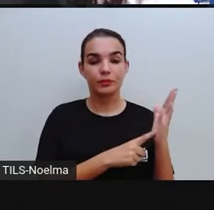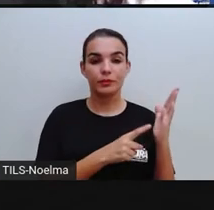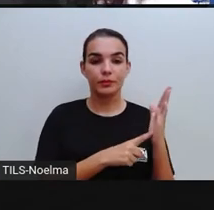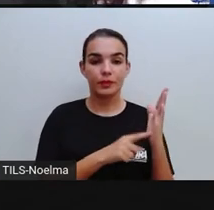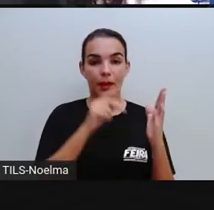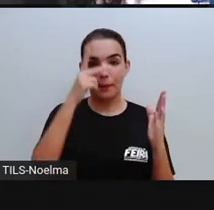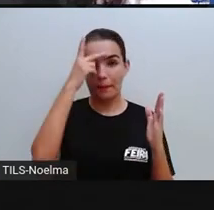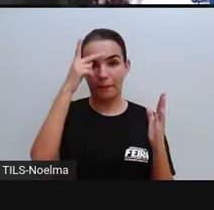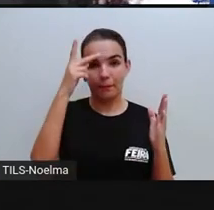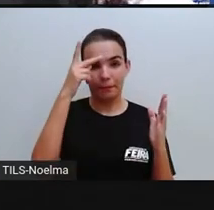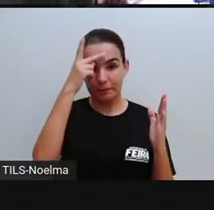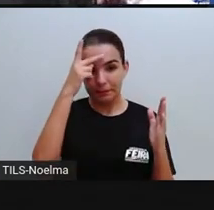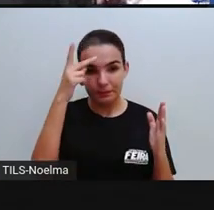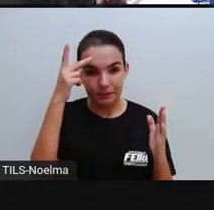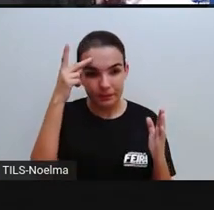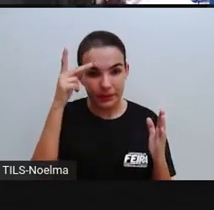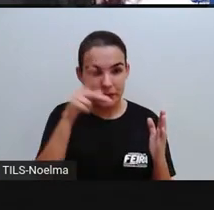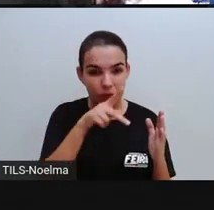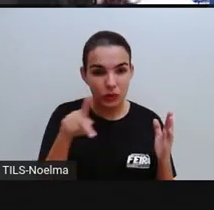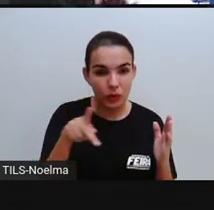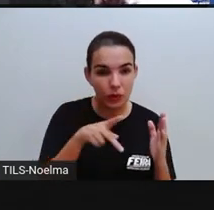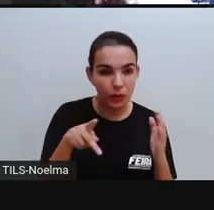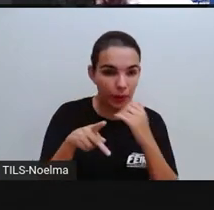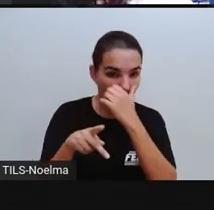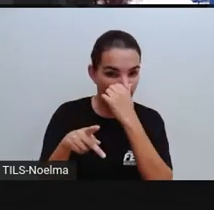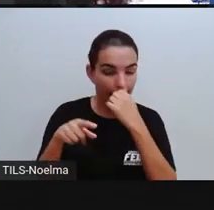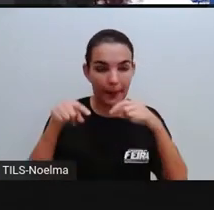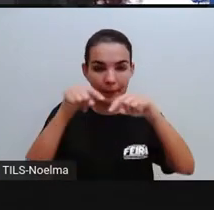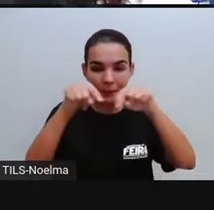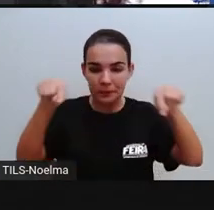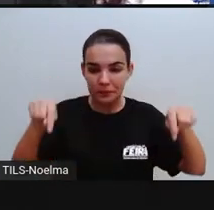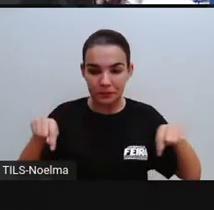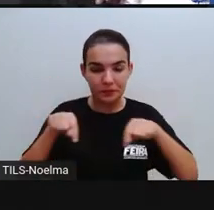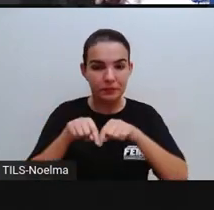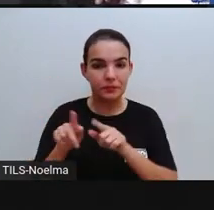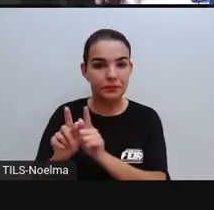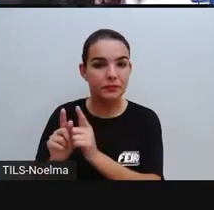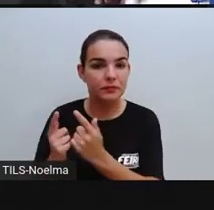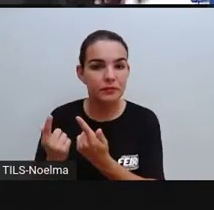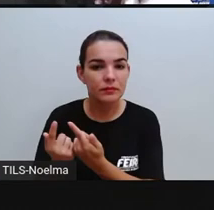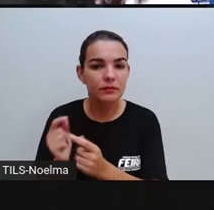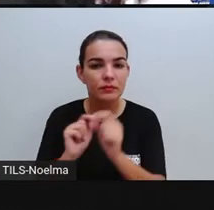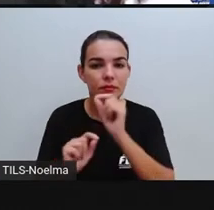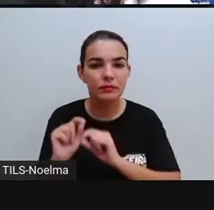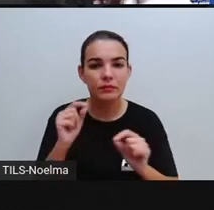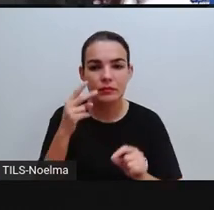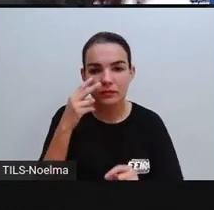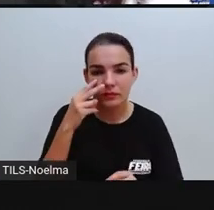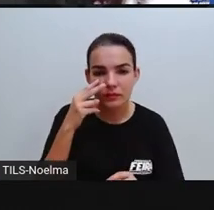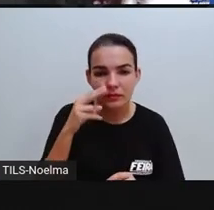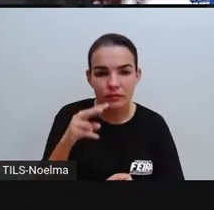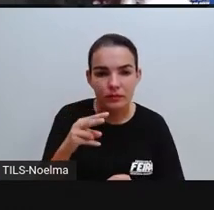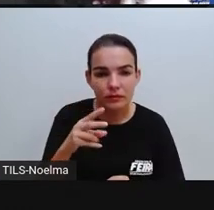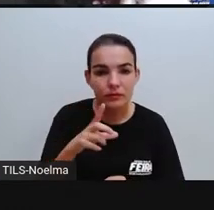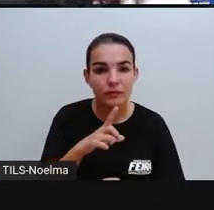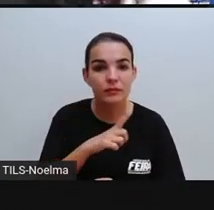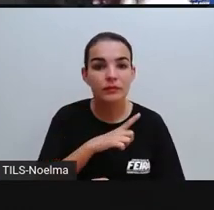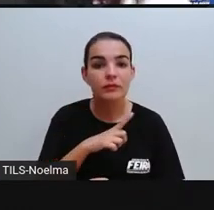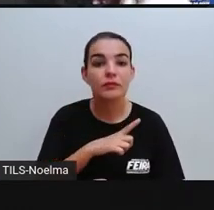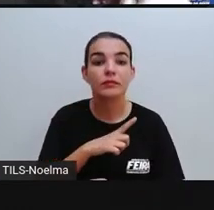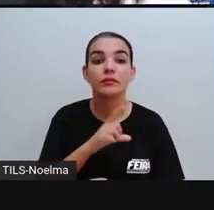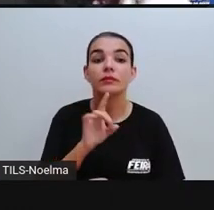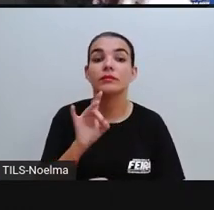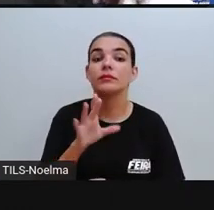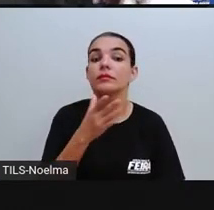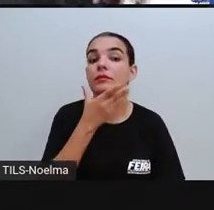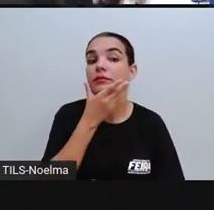A gente observa aí uma classe onde, se a gente observar mais uma vez ali, ó, só tem